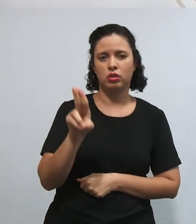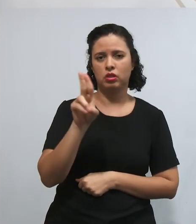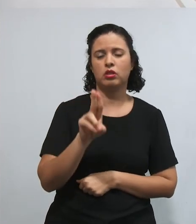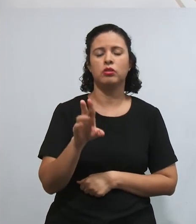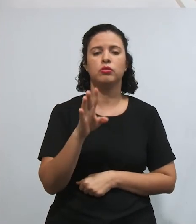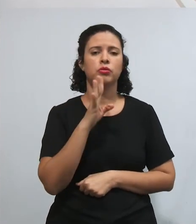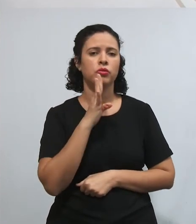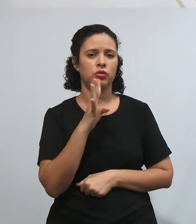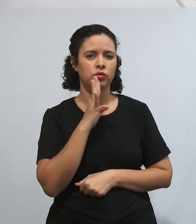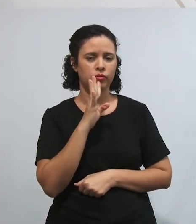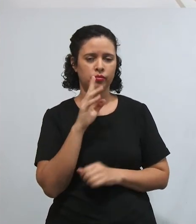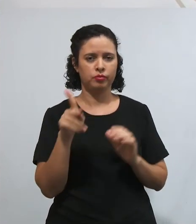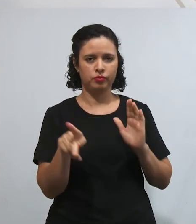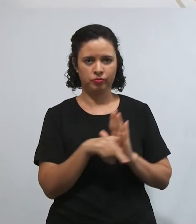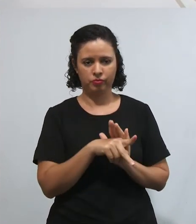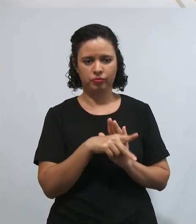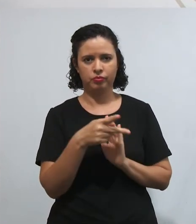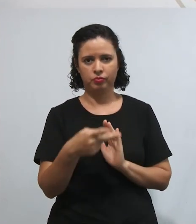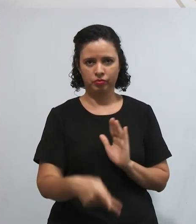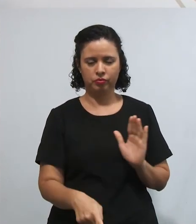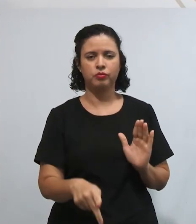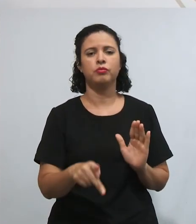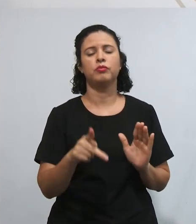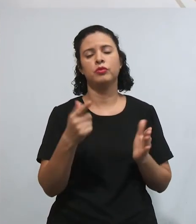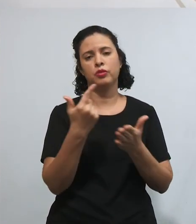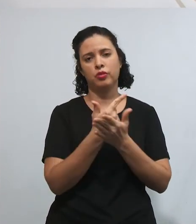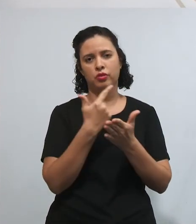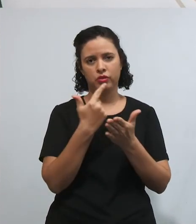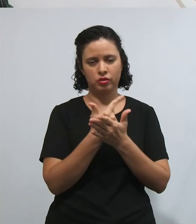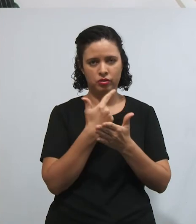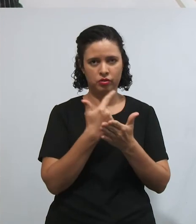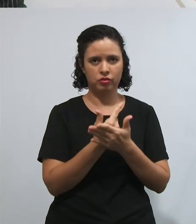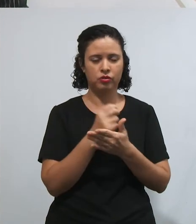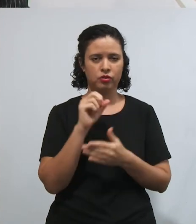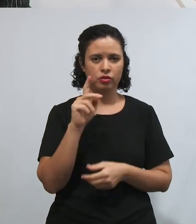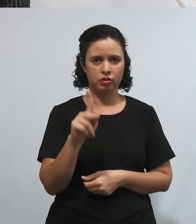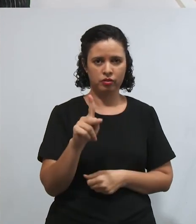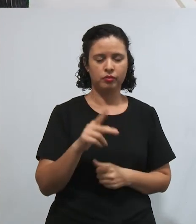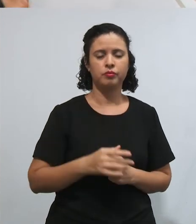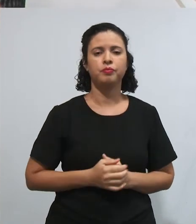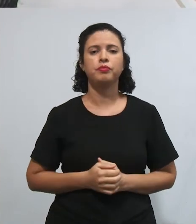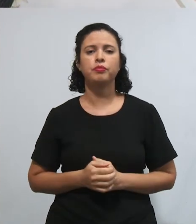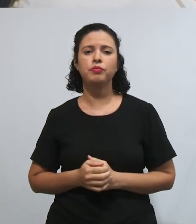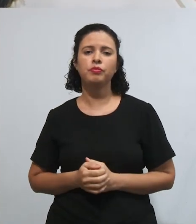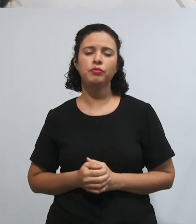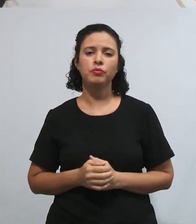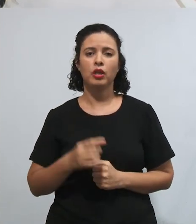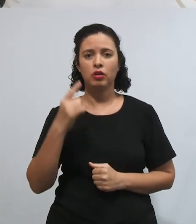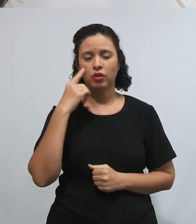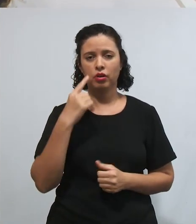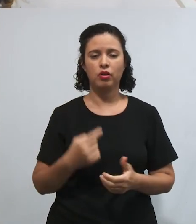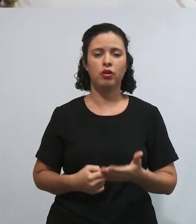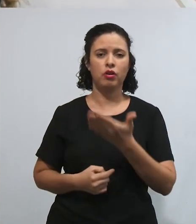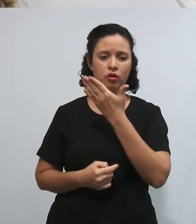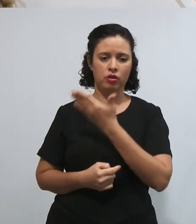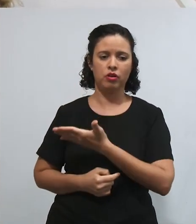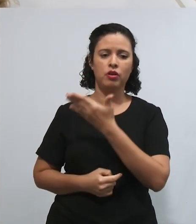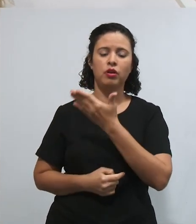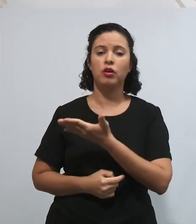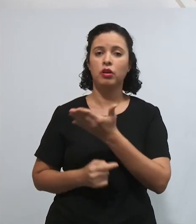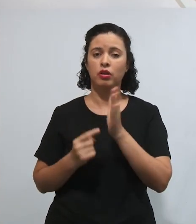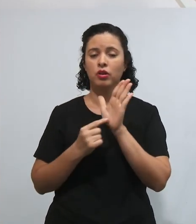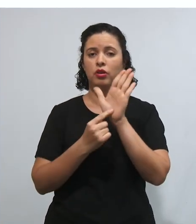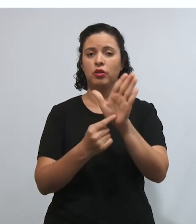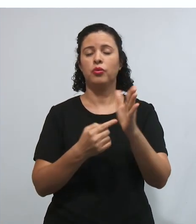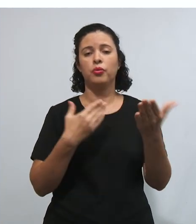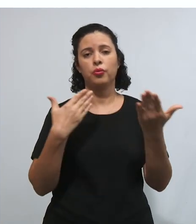conhecimentos que tem dentro desses livros. Fique à vontade, eu vou te chamar aqui na tela comigo para a gente de fato